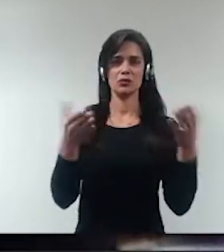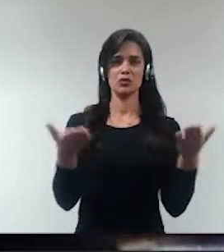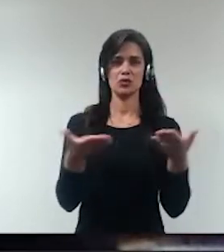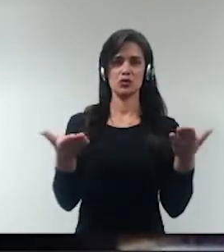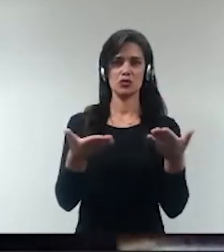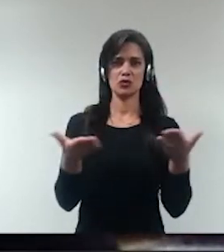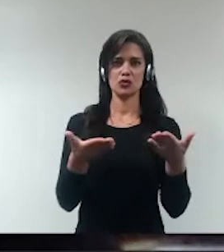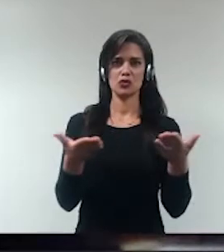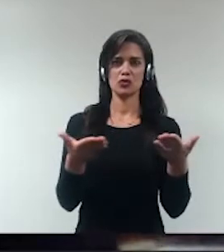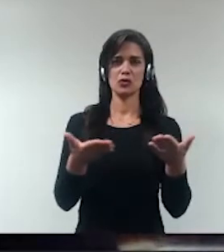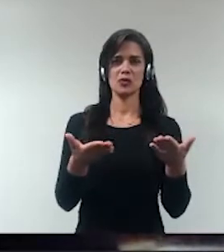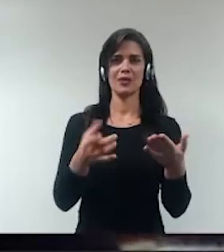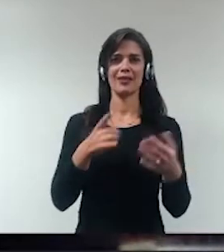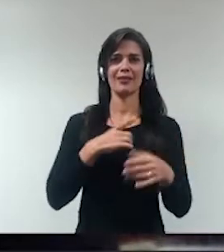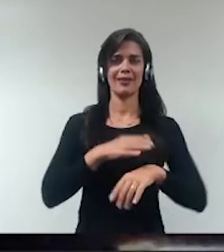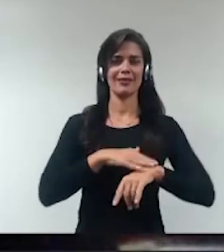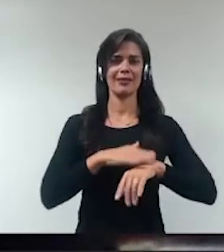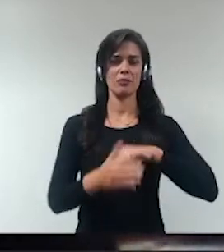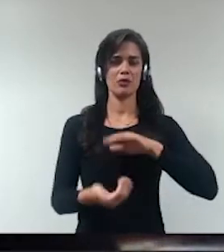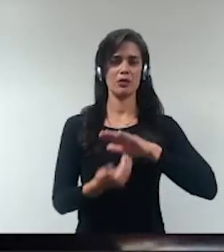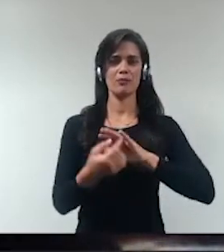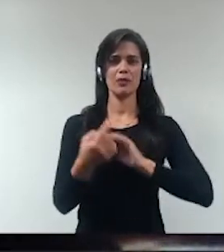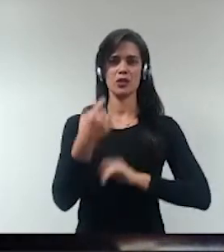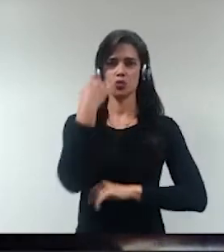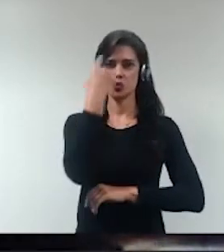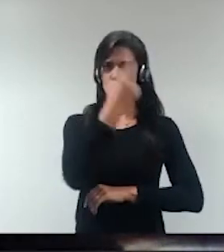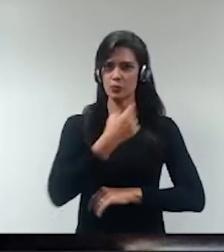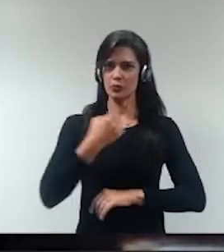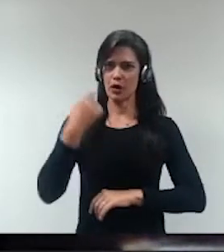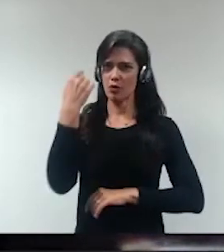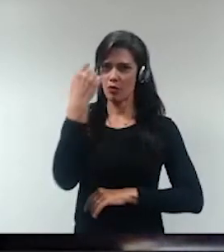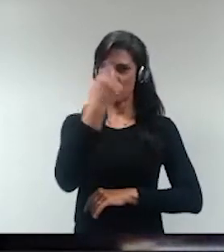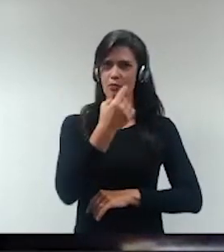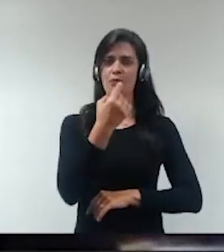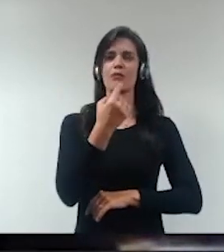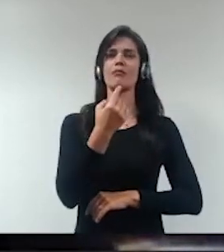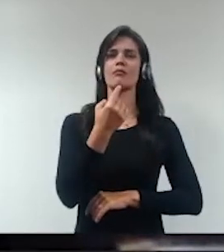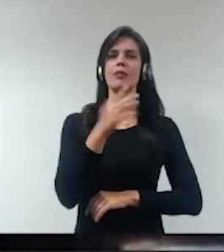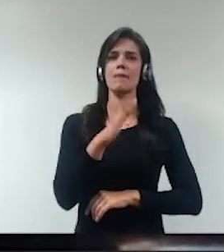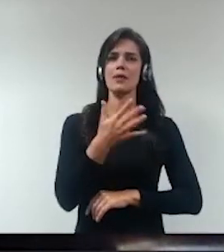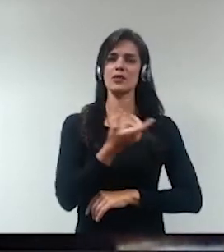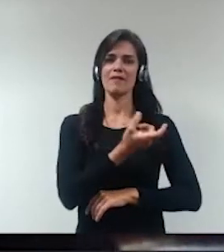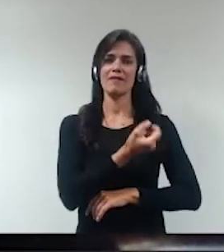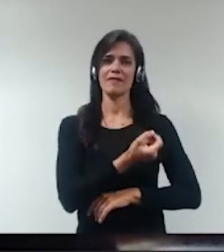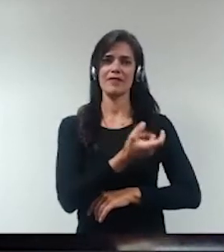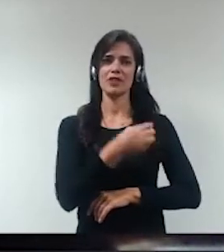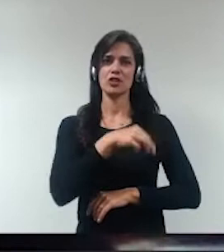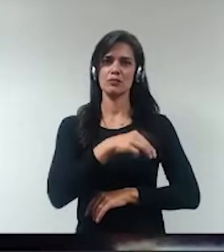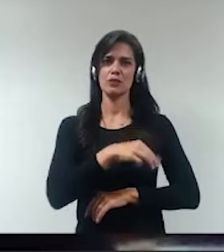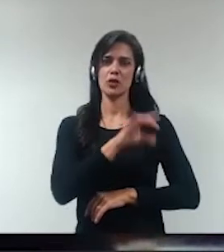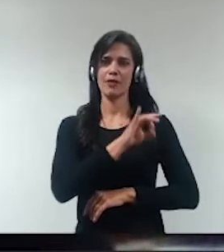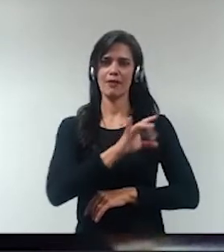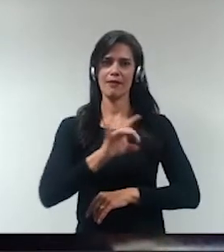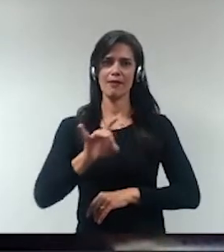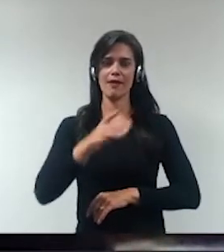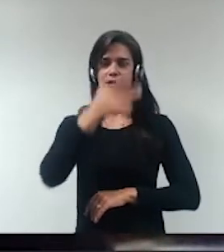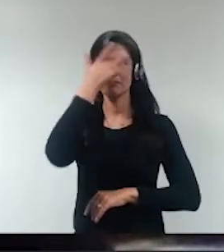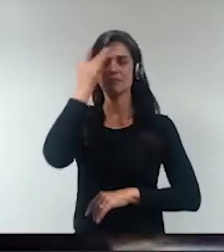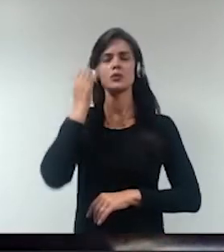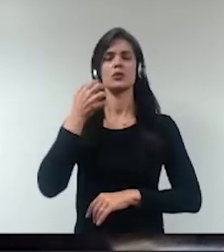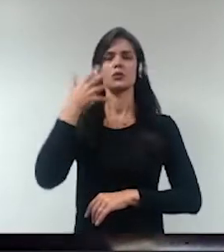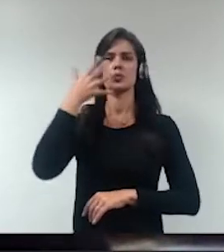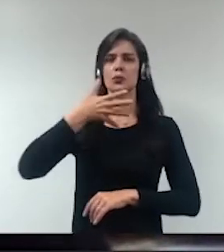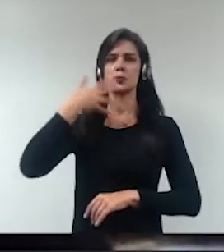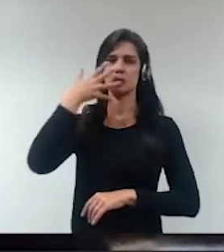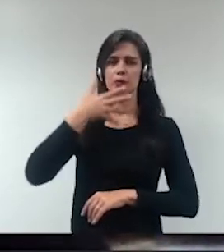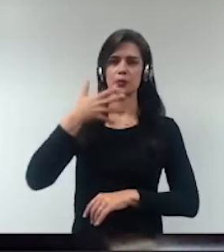tema tão atual vai ter duração de uma hora, então a gente vai ter aproximadamente 20 minutos para cada painelista fazer as